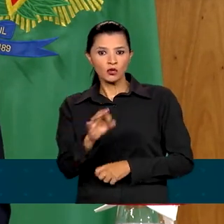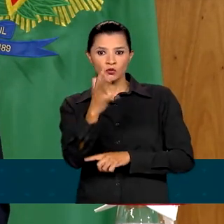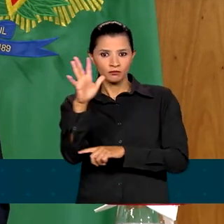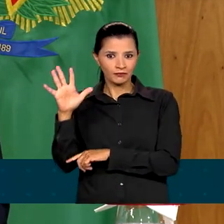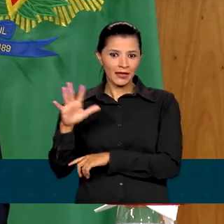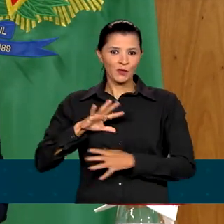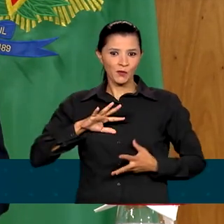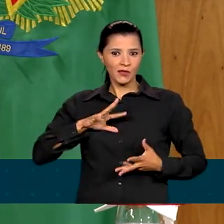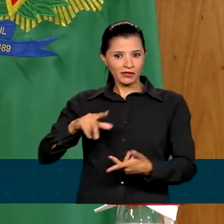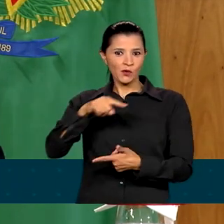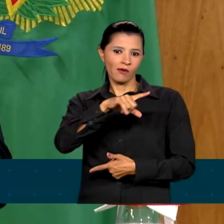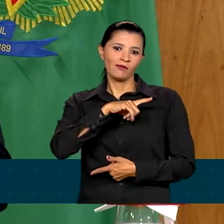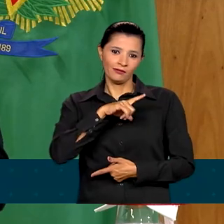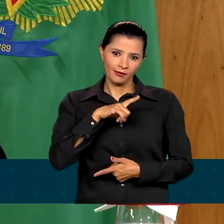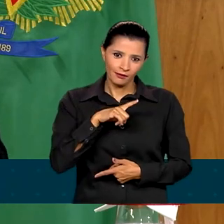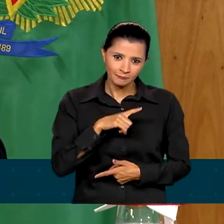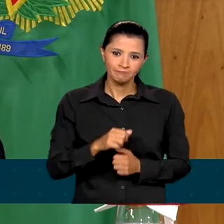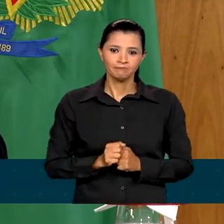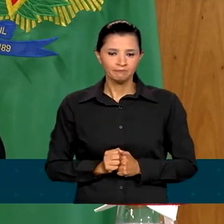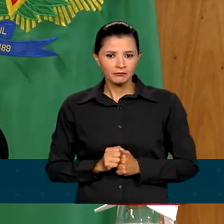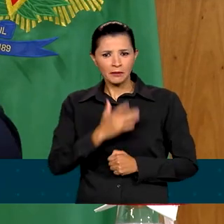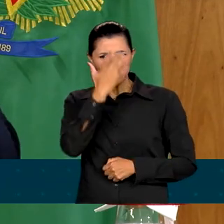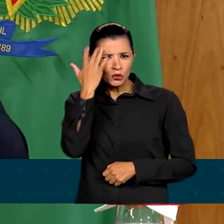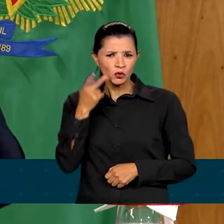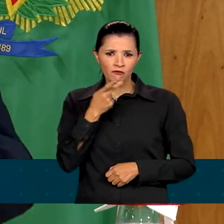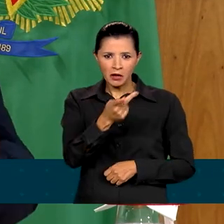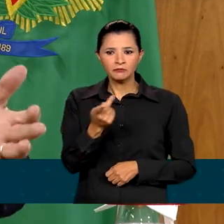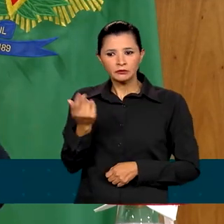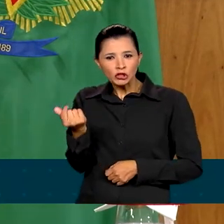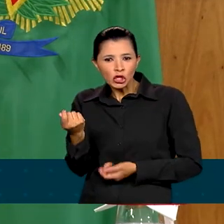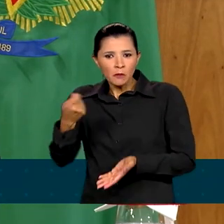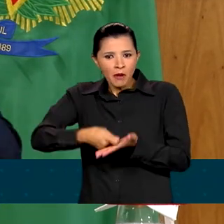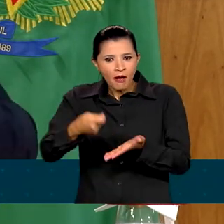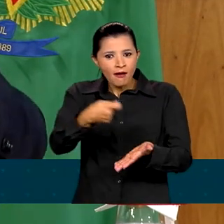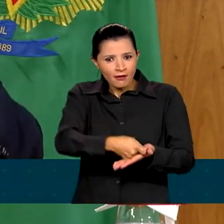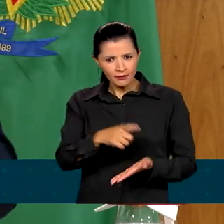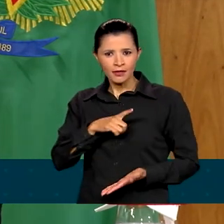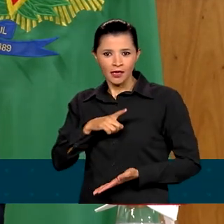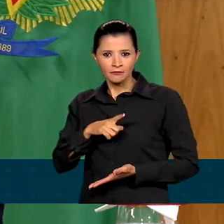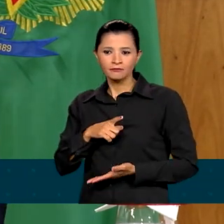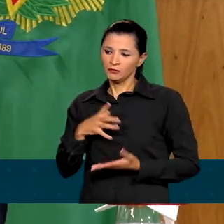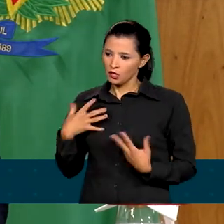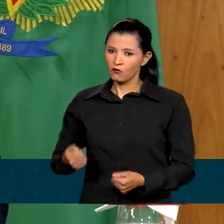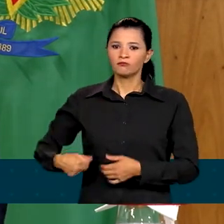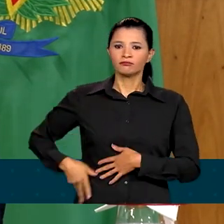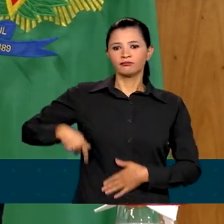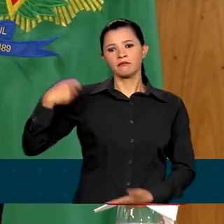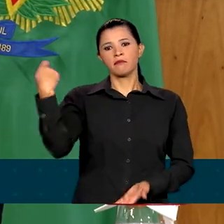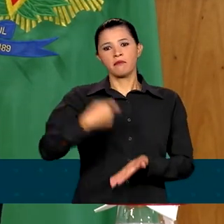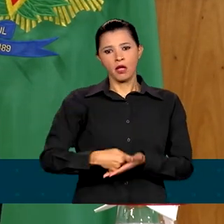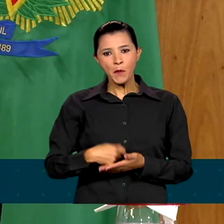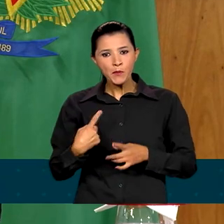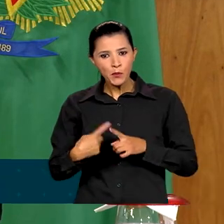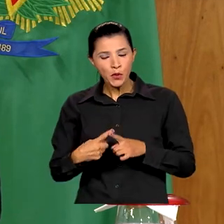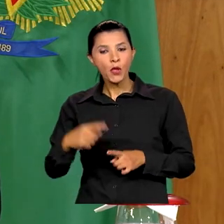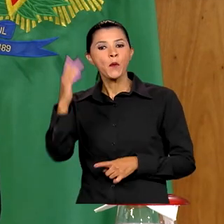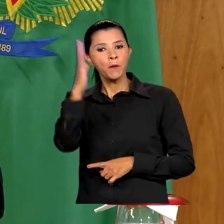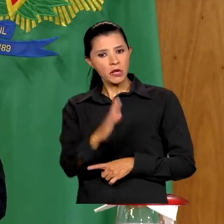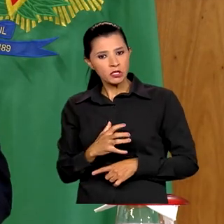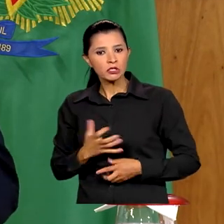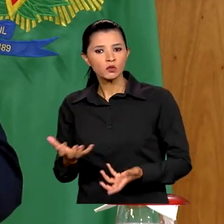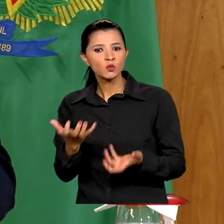planeta Terra. E aí, se as pessoas dizem que tem fundo para pagar, tem dinheiro, vamos colocar a mão no bolso, porque o Brasil está disposto